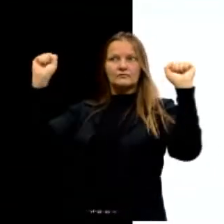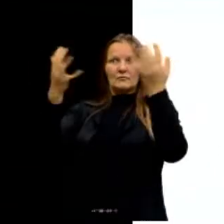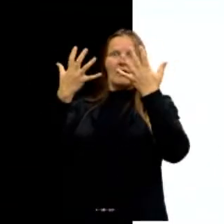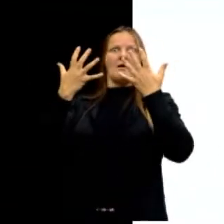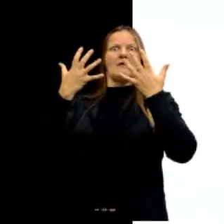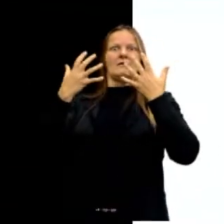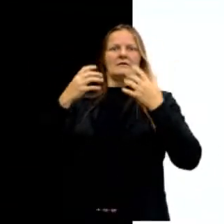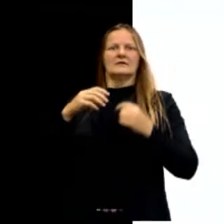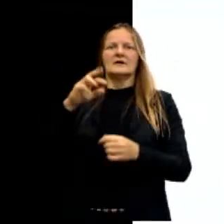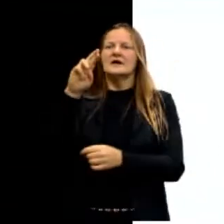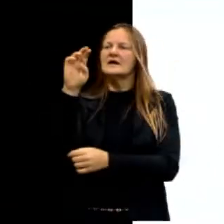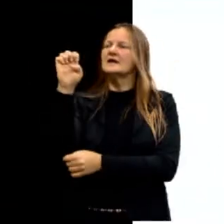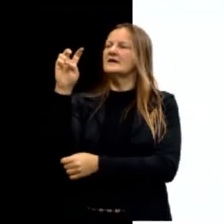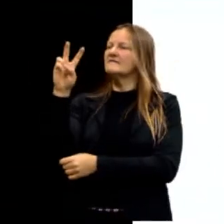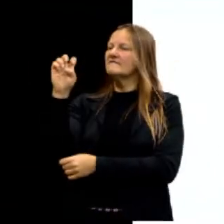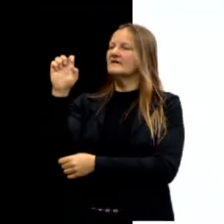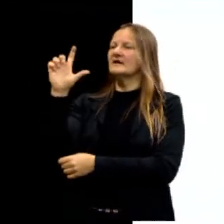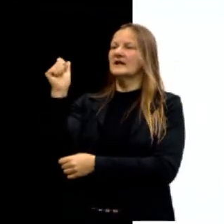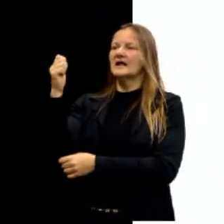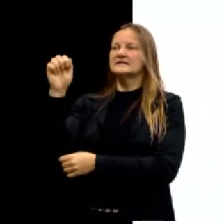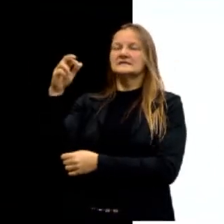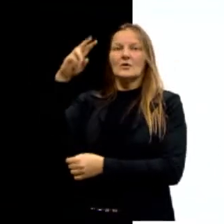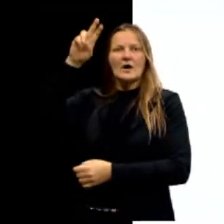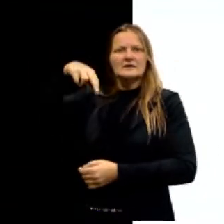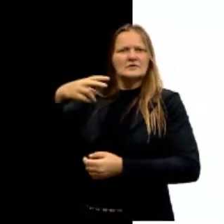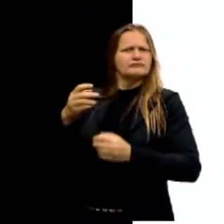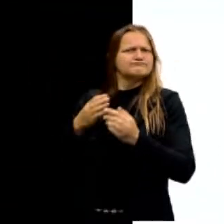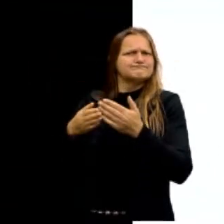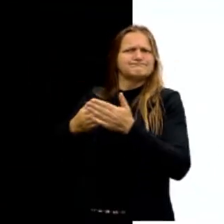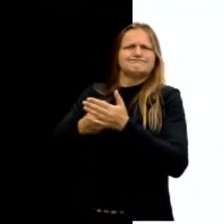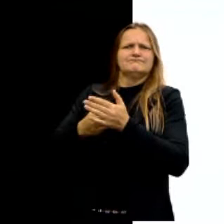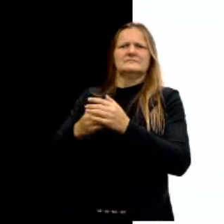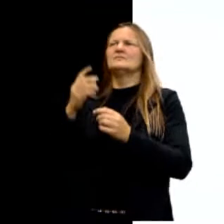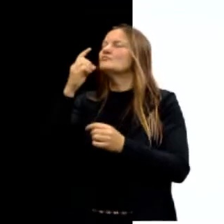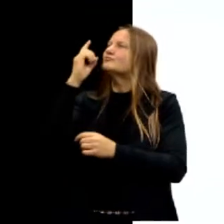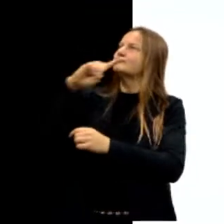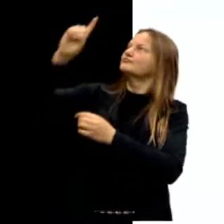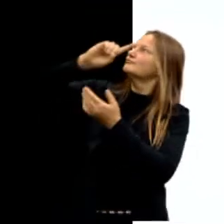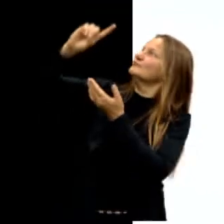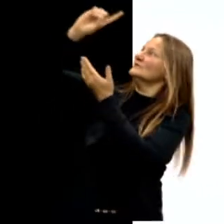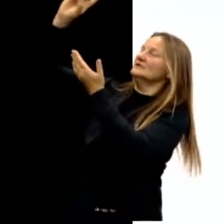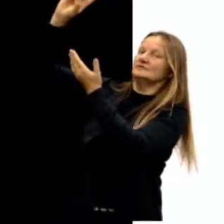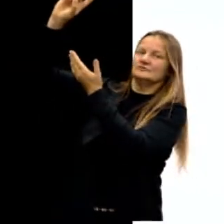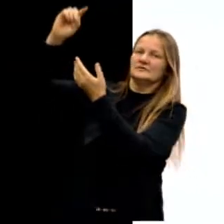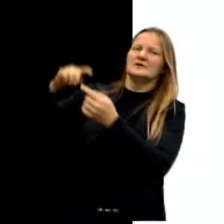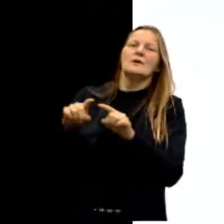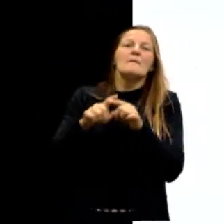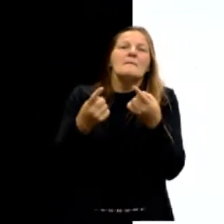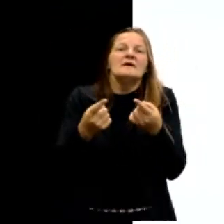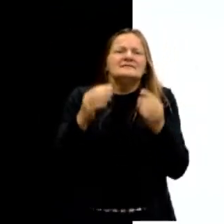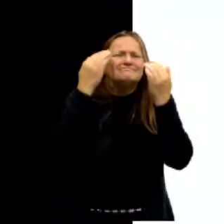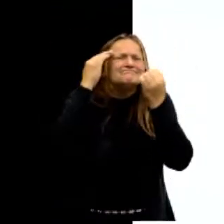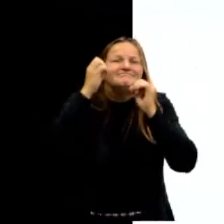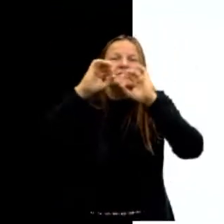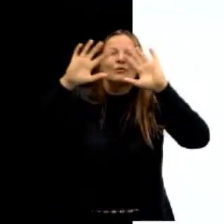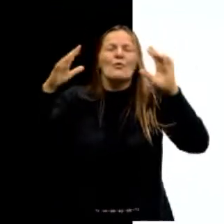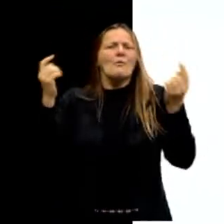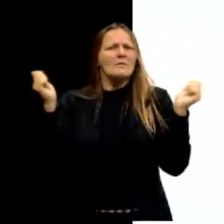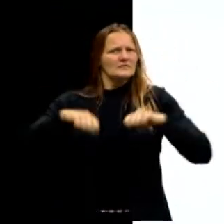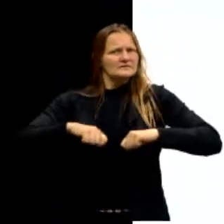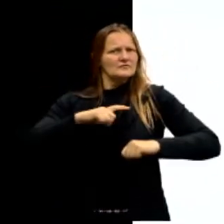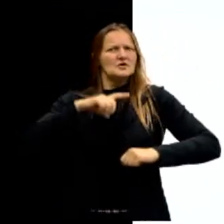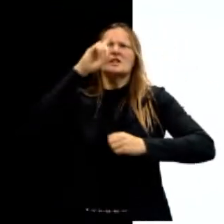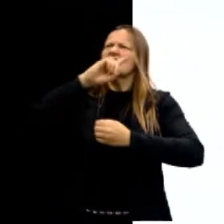que a razão humana não consegue alcançar por meio, por exemplo, entender como é possível